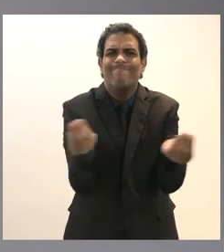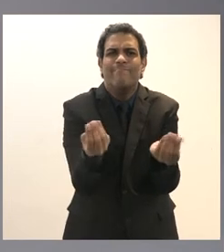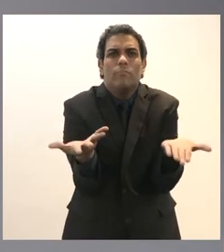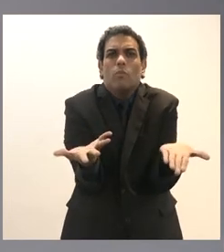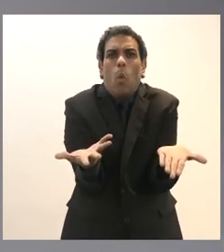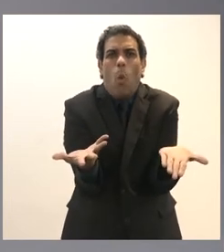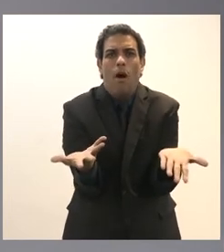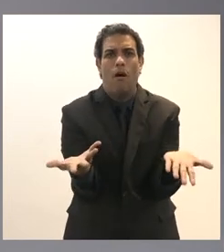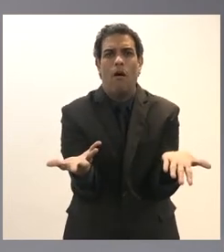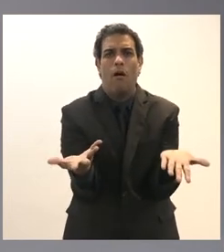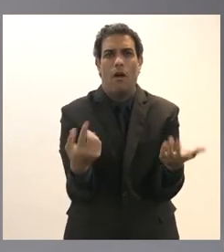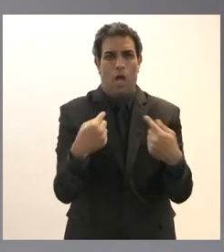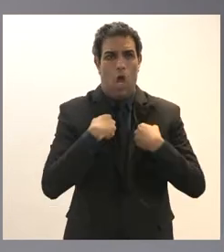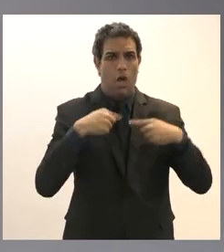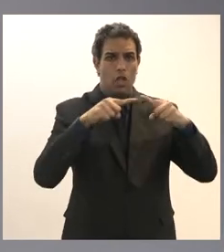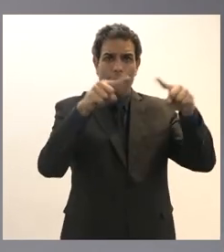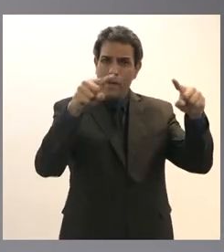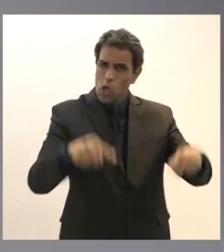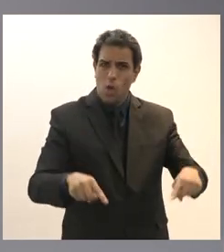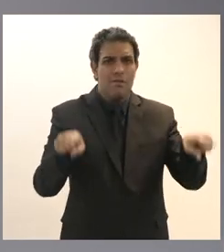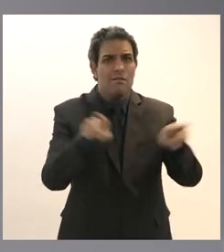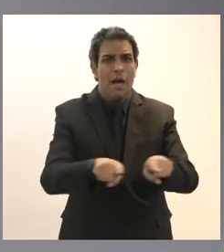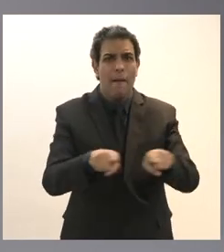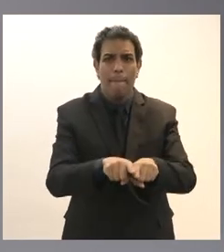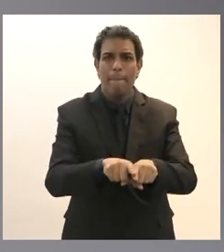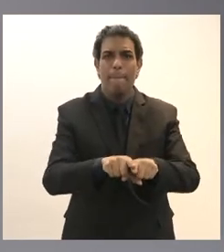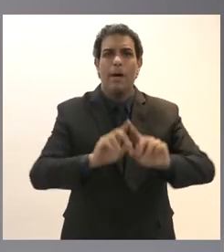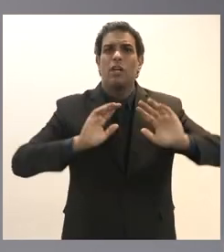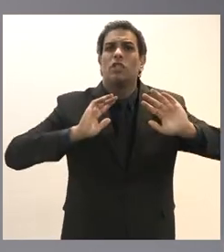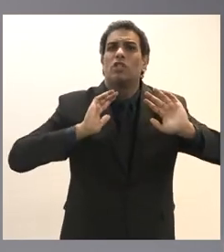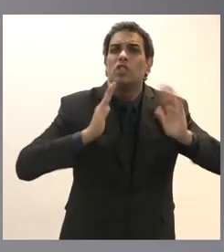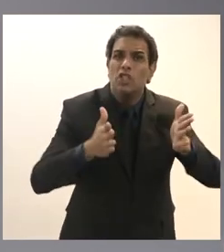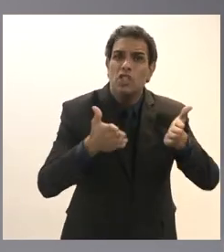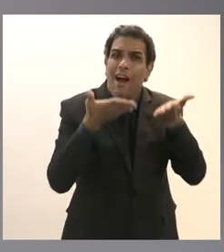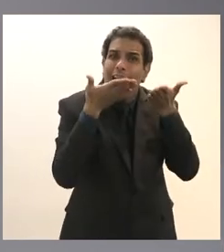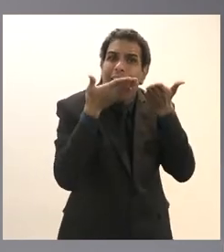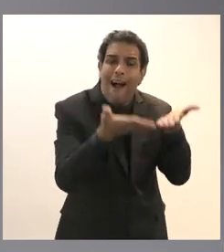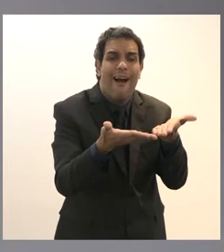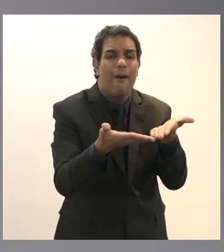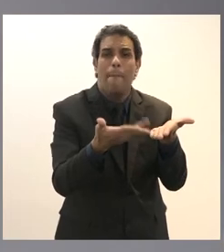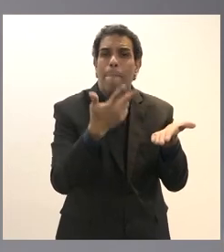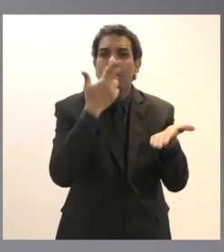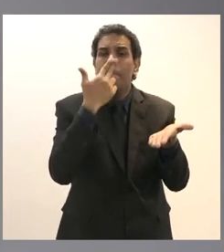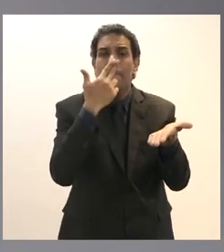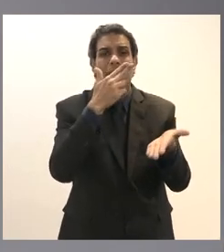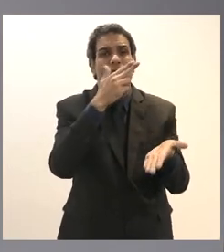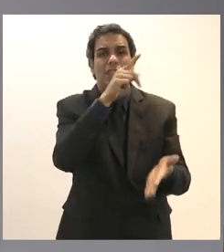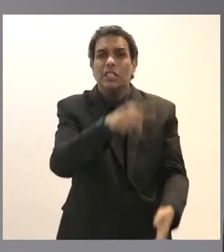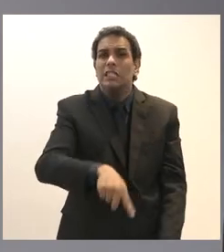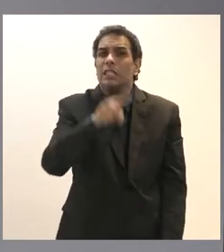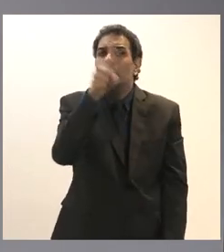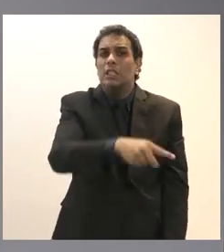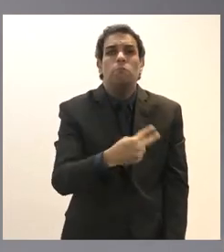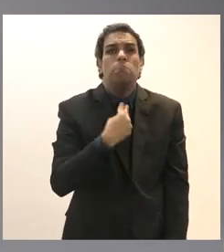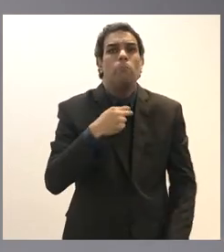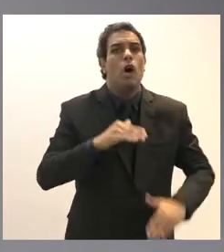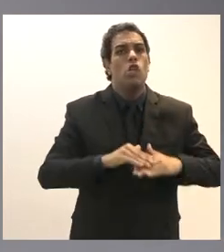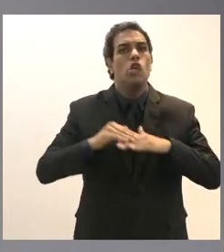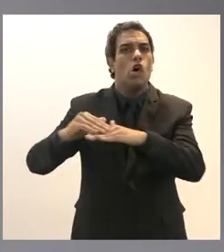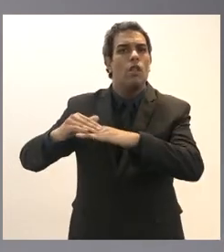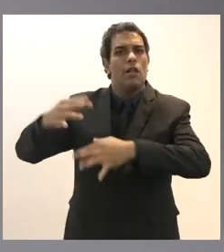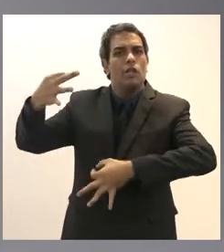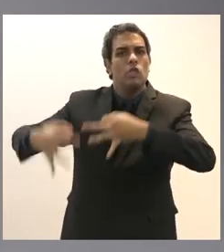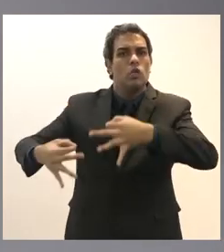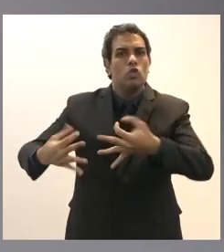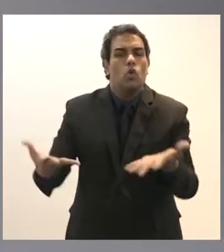realidade mas ao fervidor público também já está prevista essa impossibilidade de acesso quer dizer então